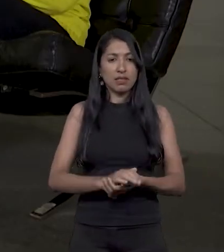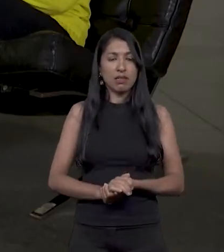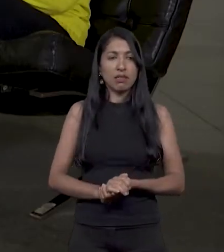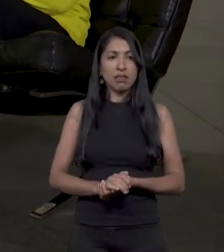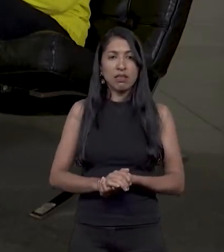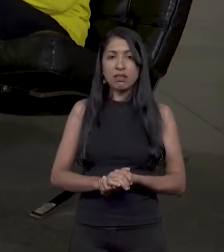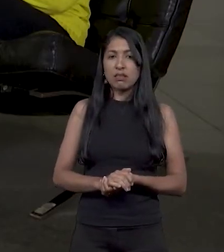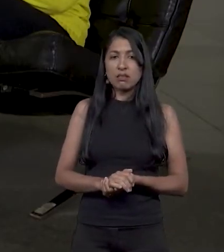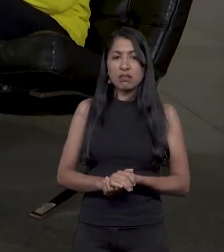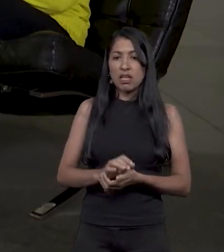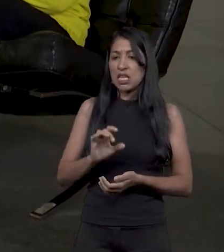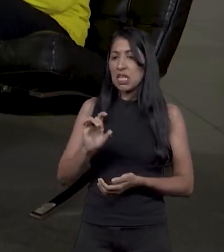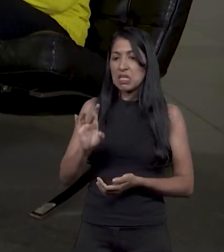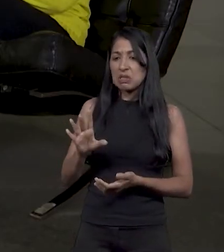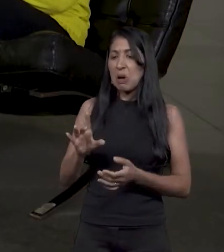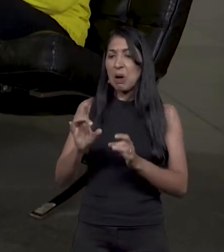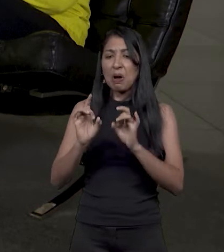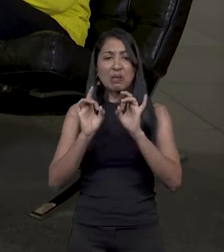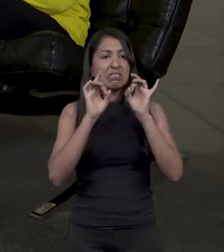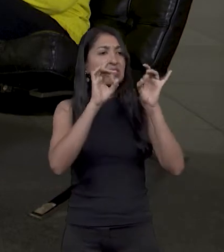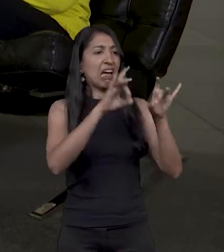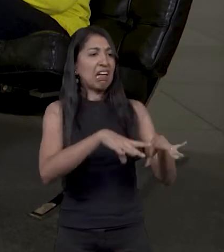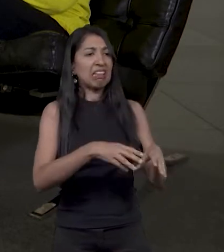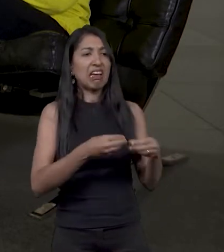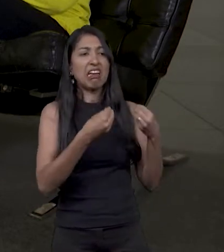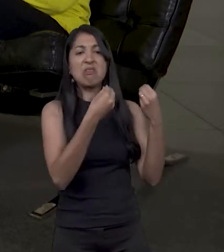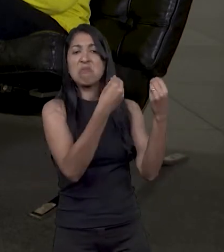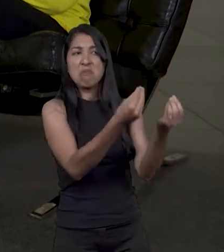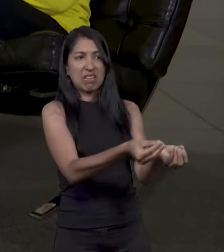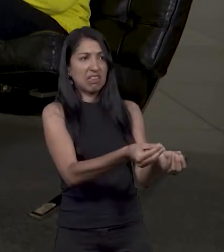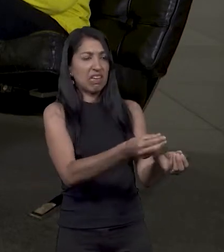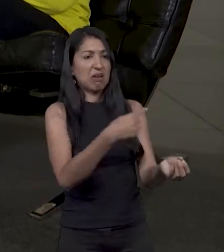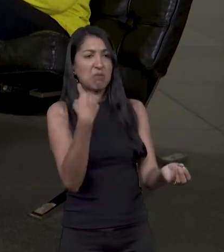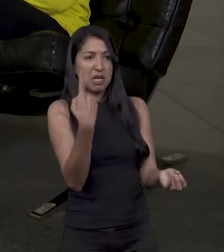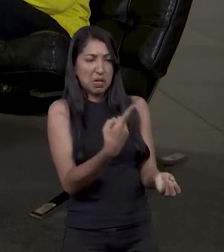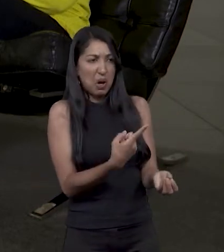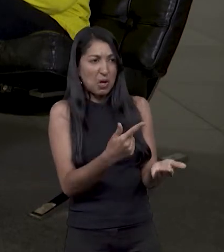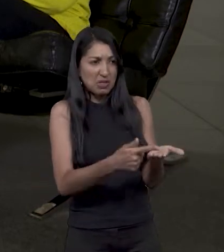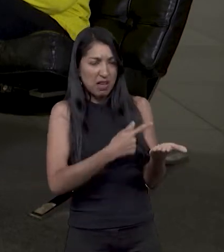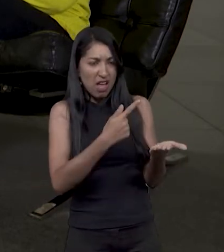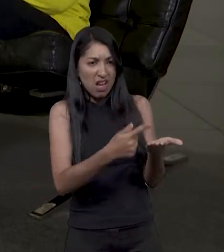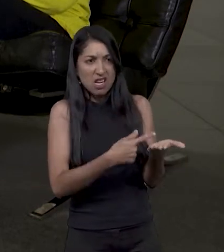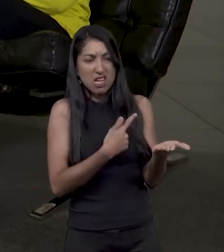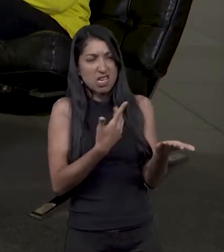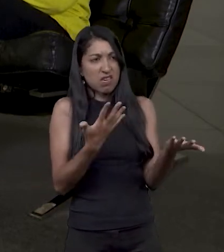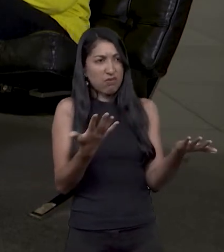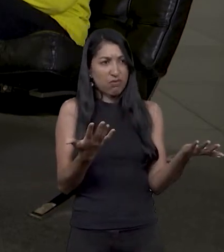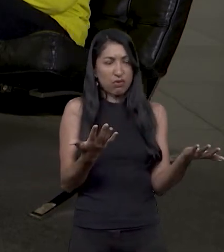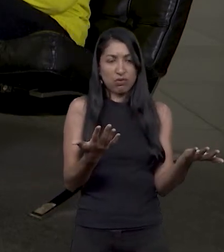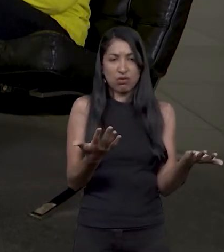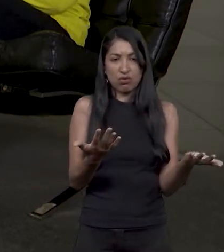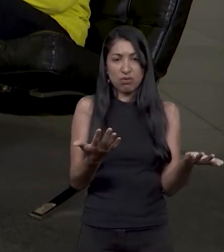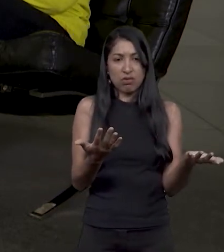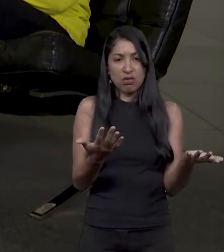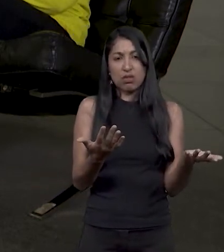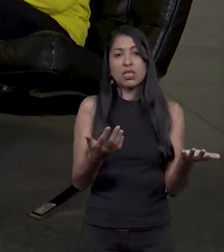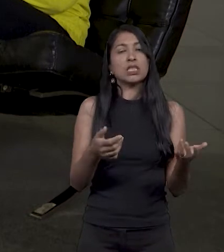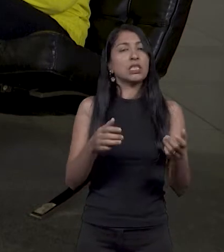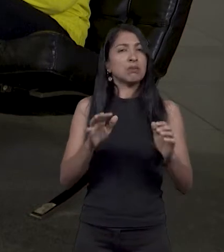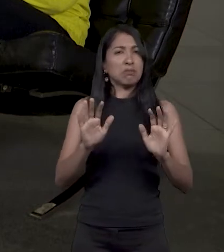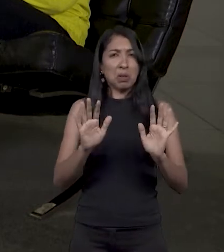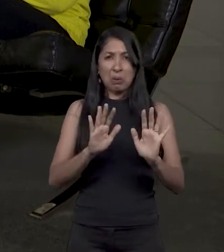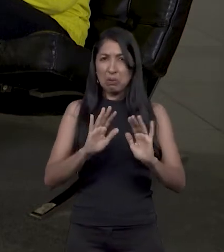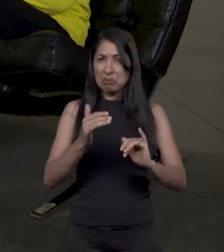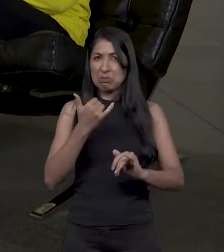mandar só para a nossa, entendeu? Constantemente a gente recebe livro de outros locais. Então, é eles